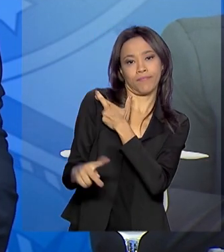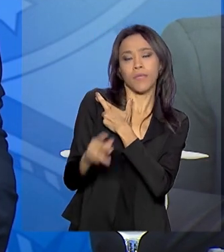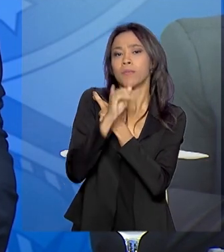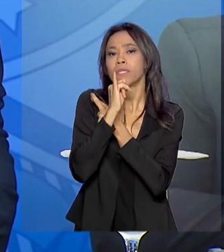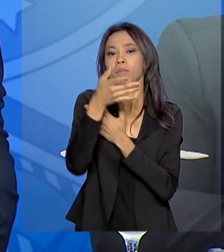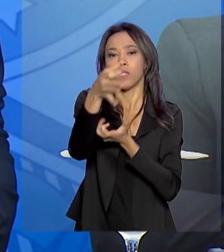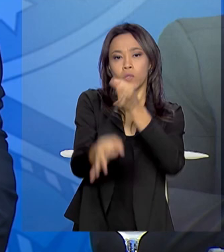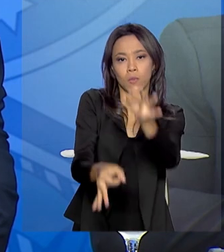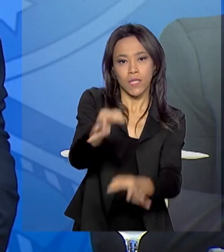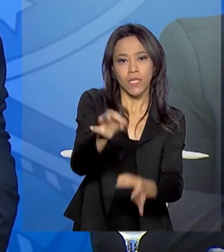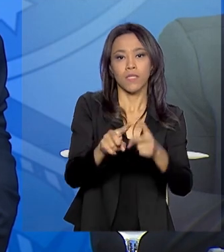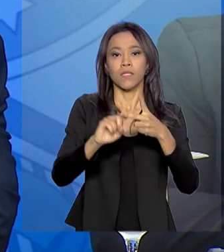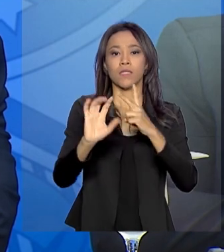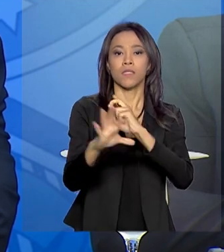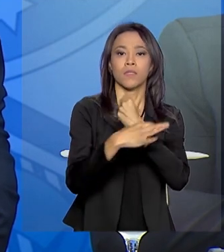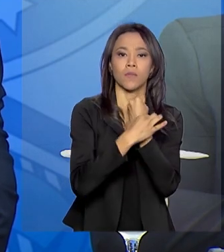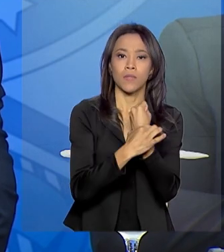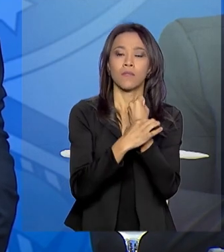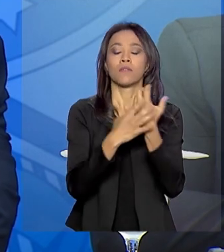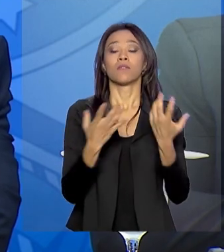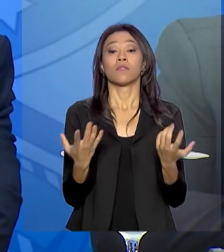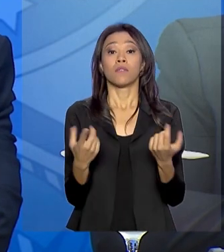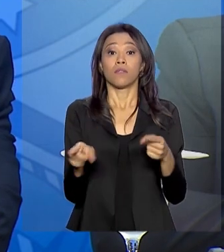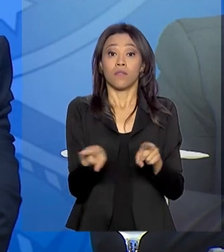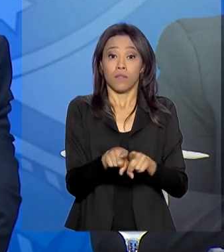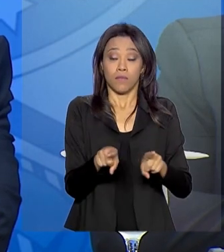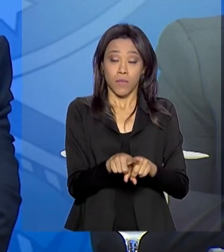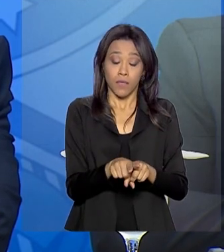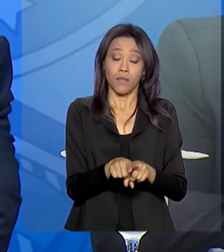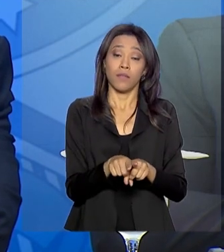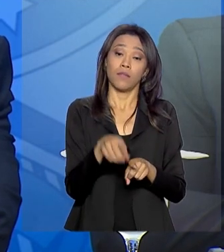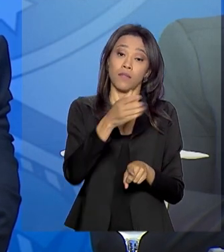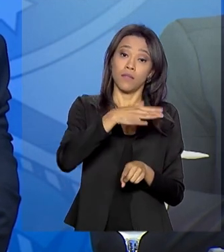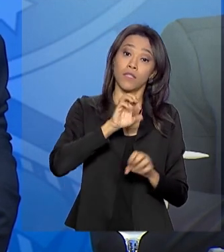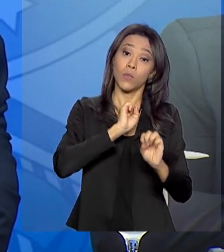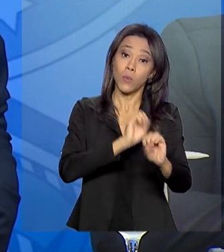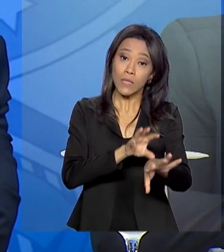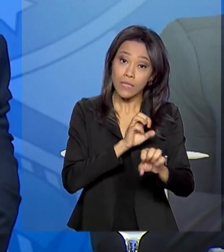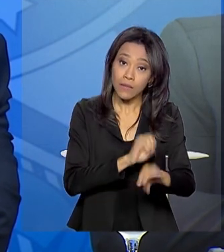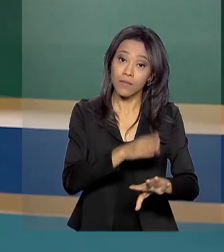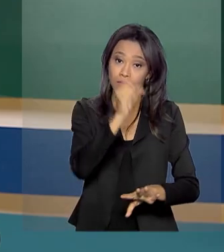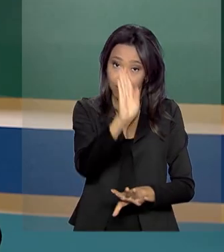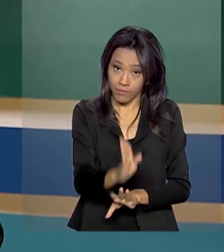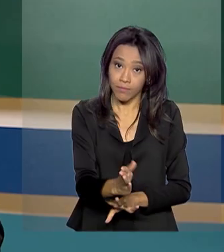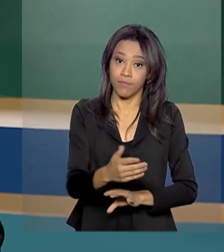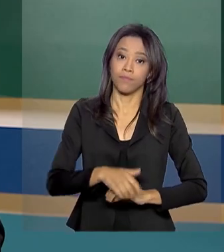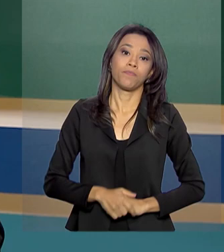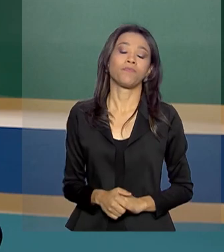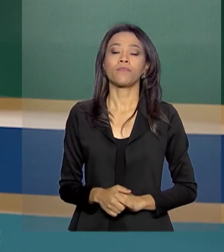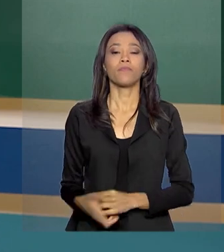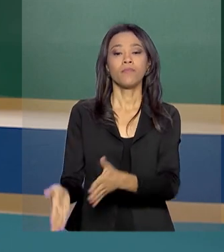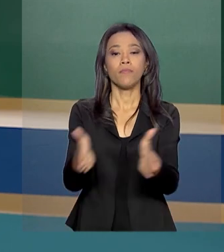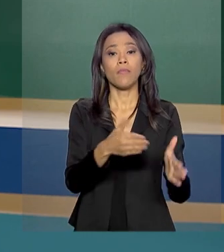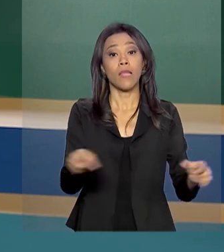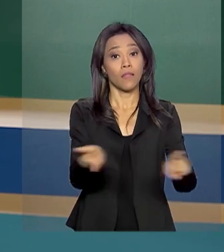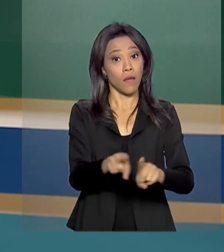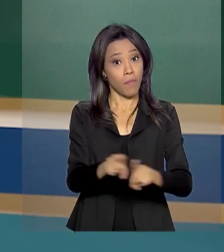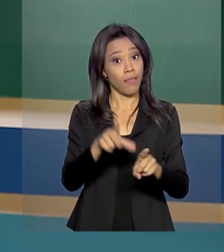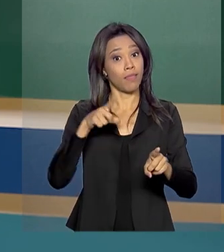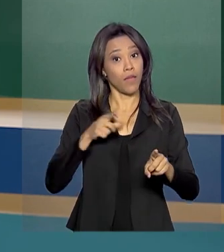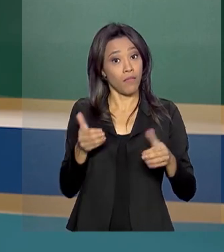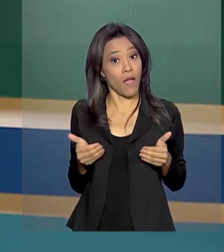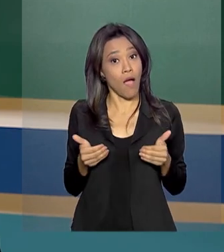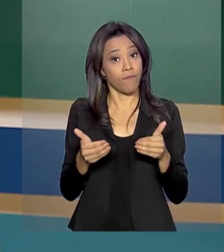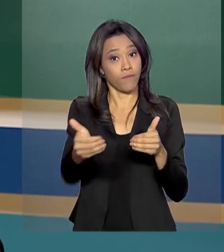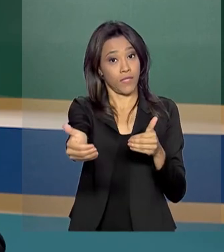justiça, da segurança e parte da educação brasileira. E também houve avanços na